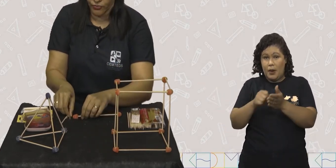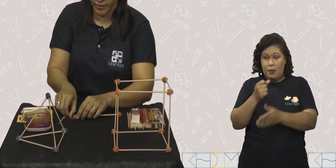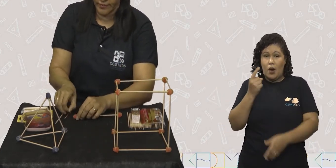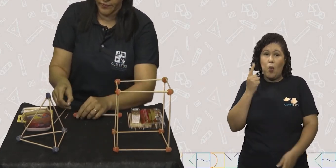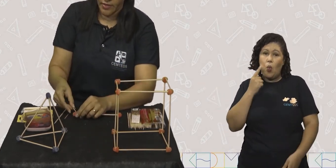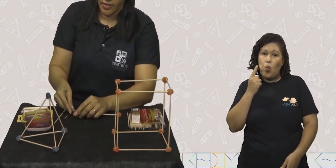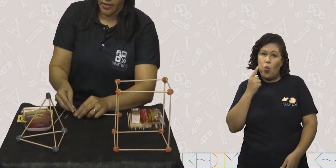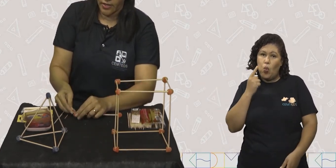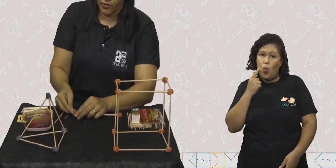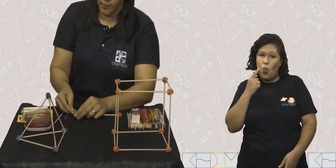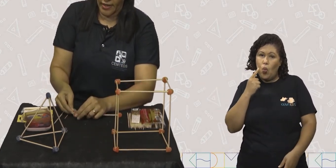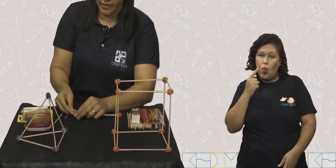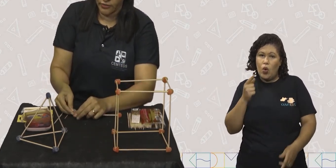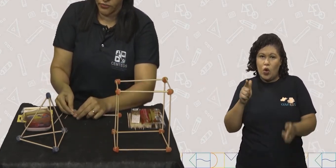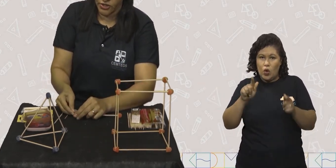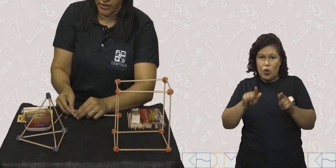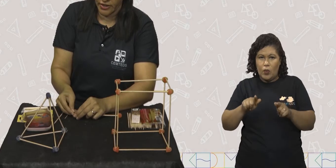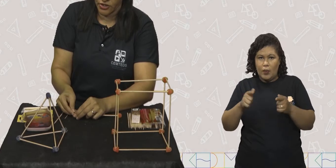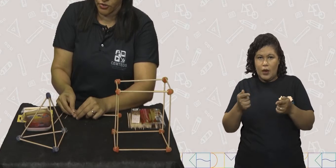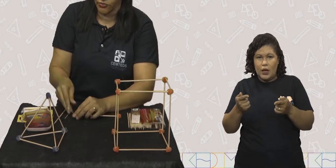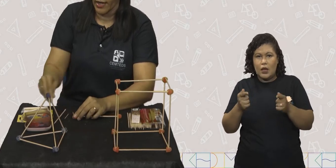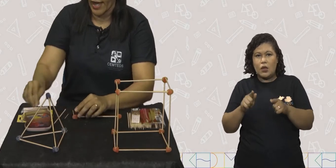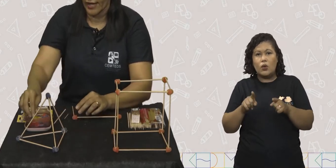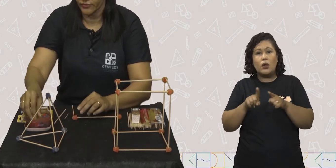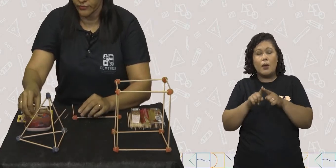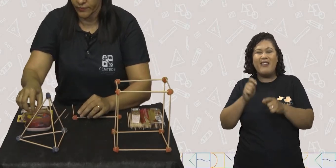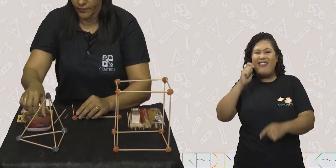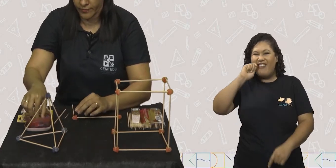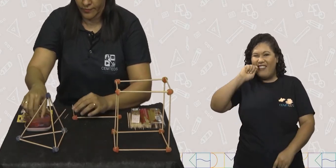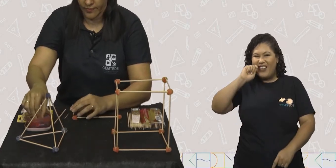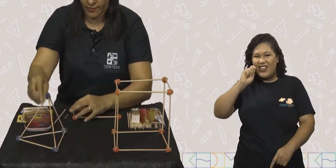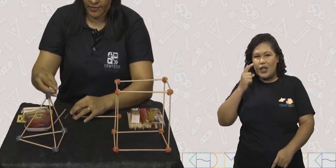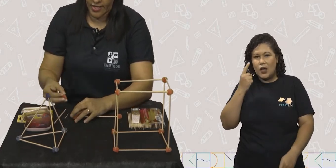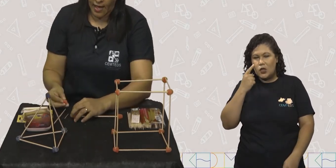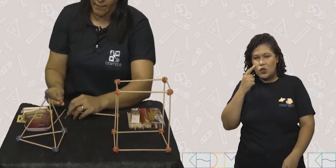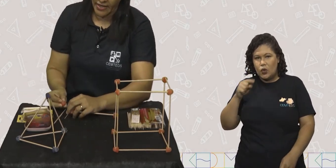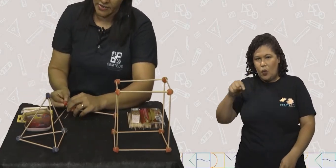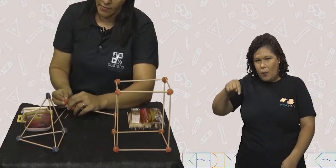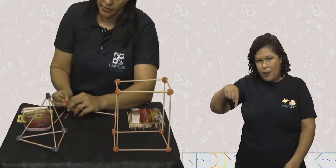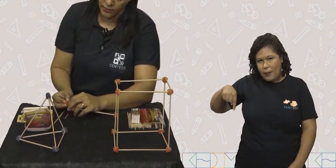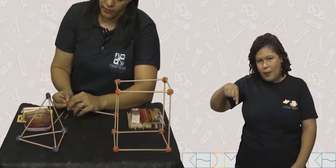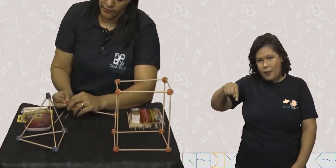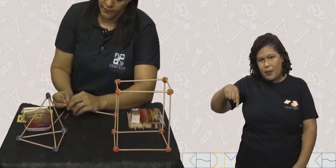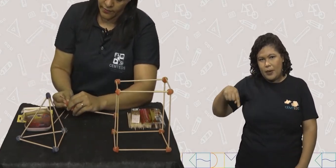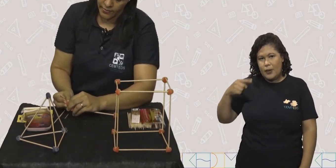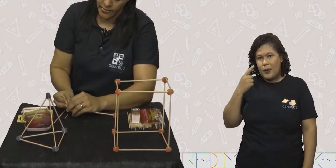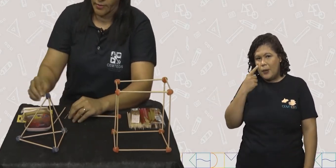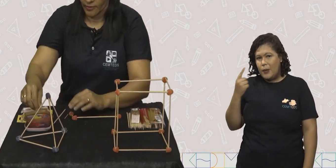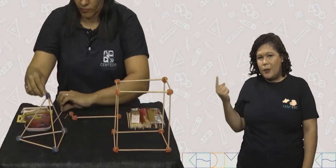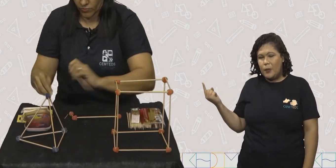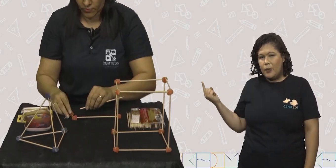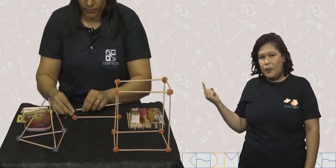jujuba e o palito de dente do lado que é a base menor.